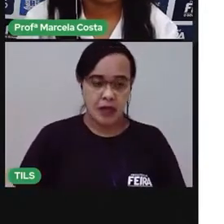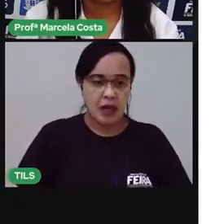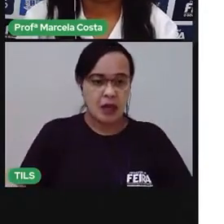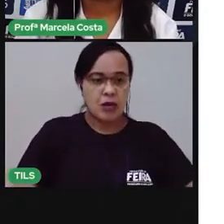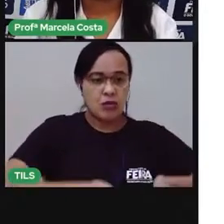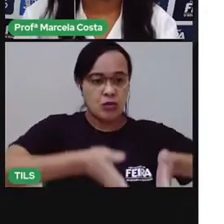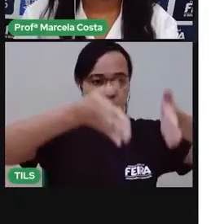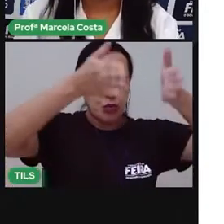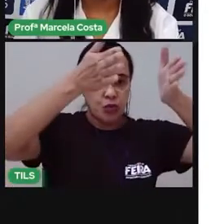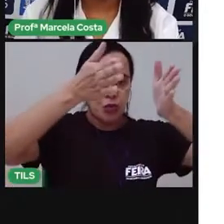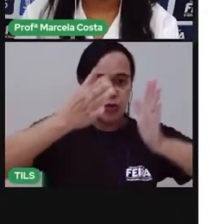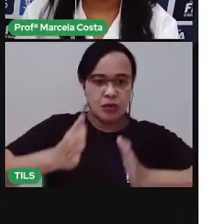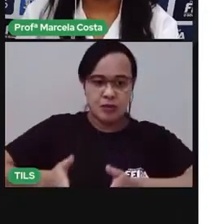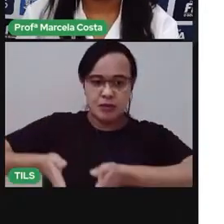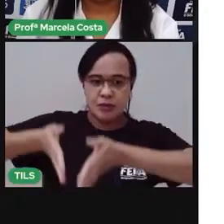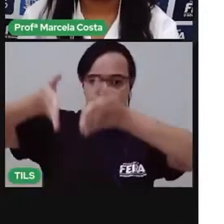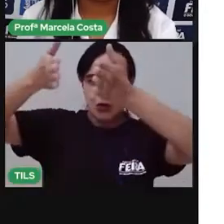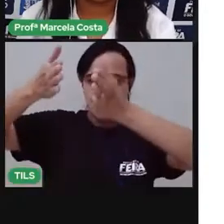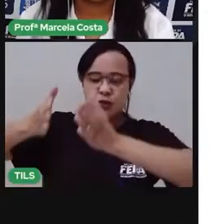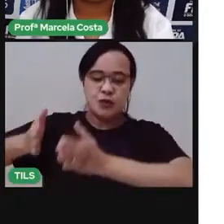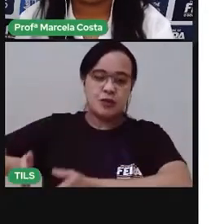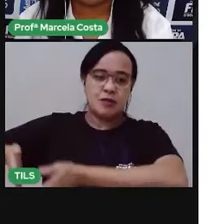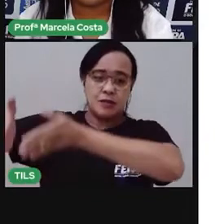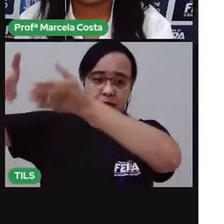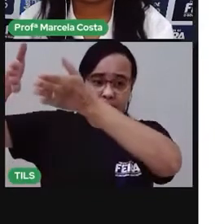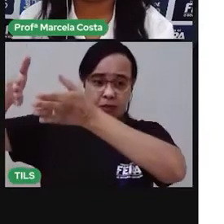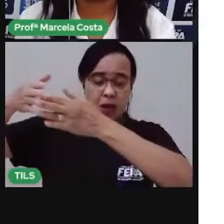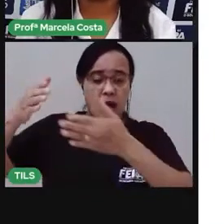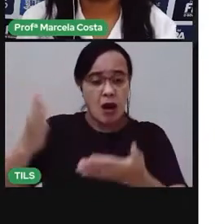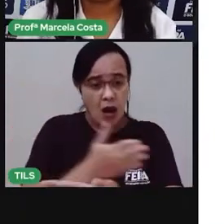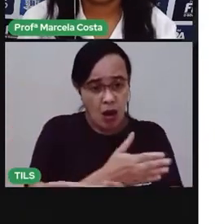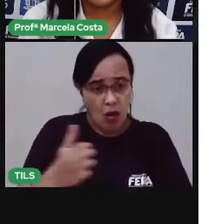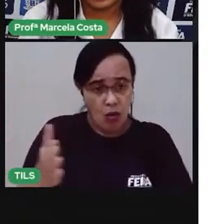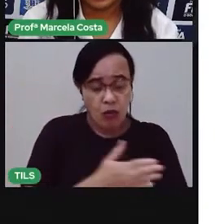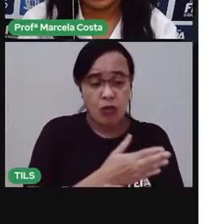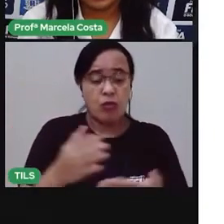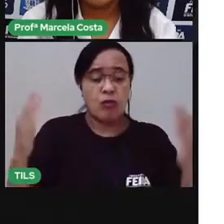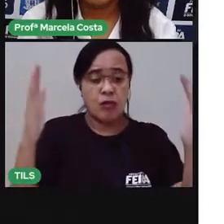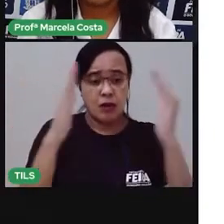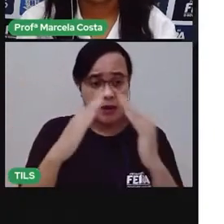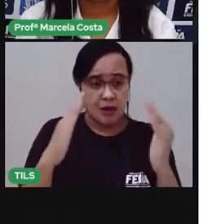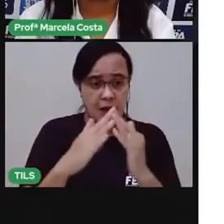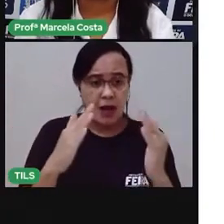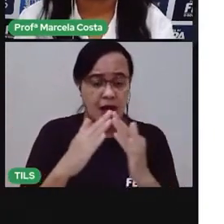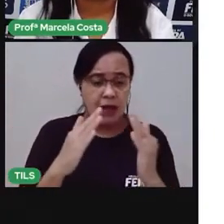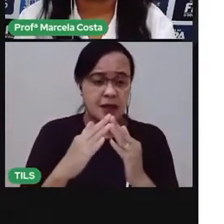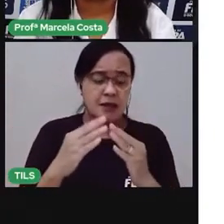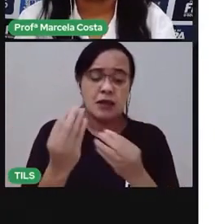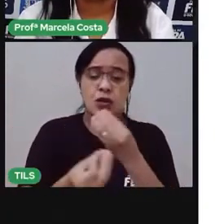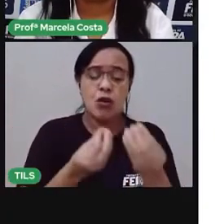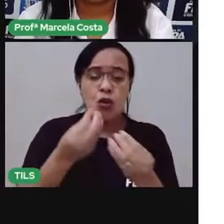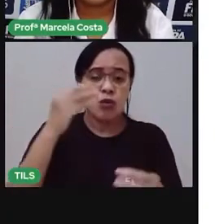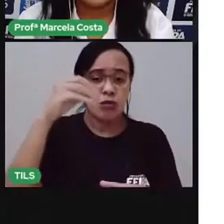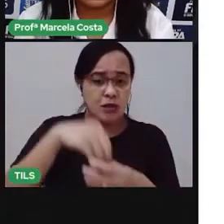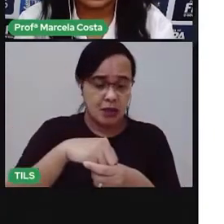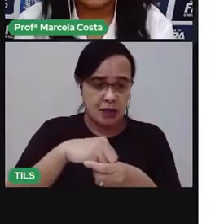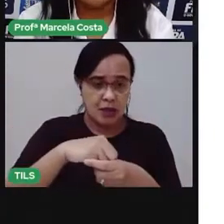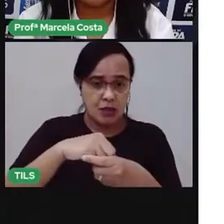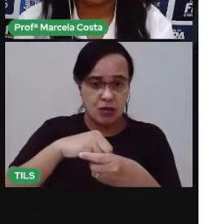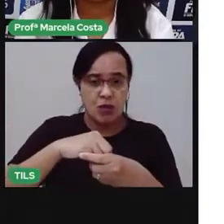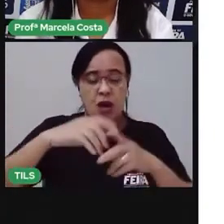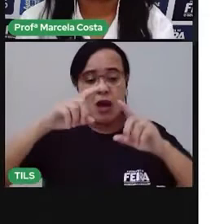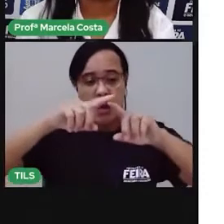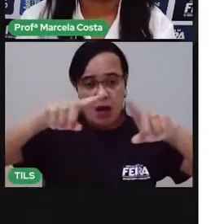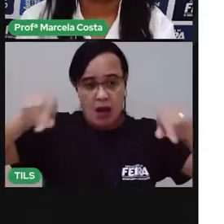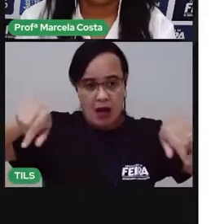Tem casas que são separadas em sala, cozinha,